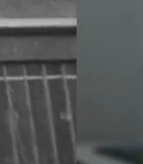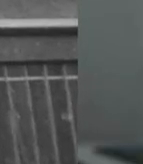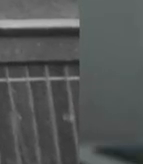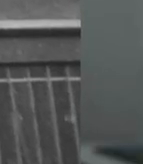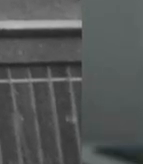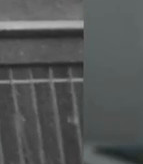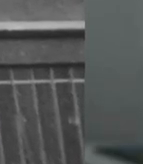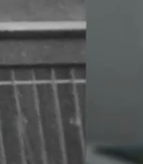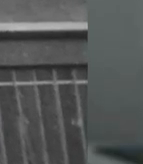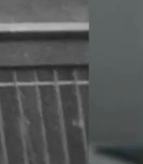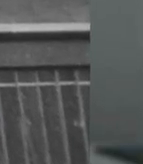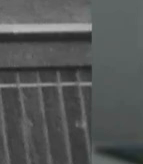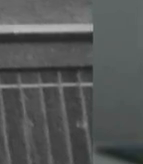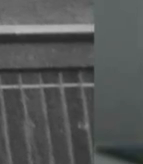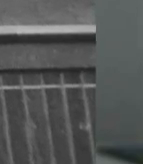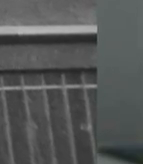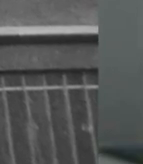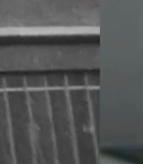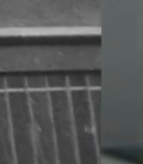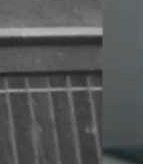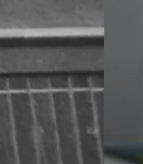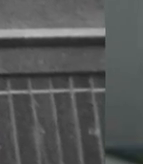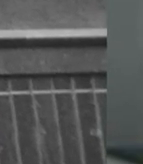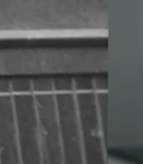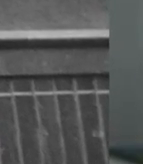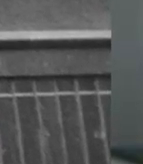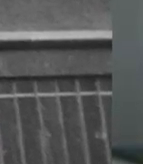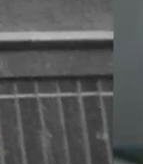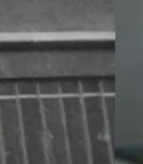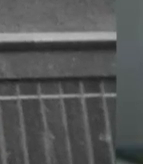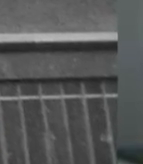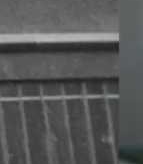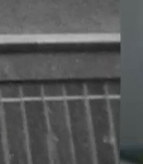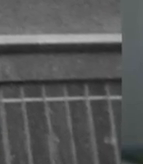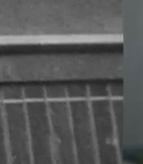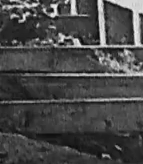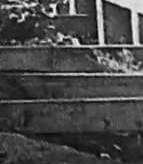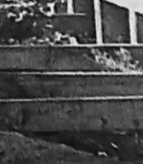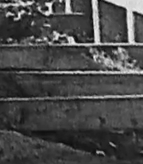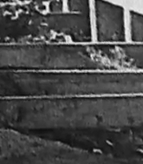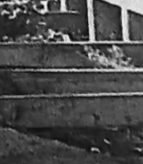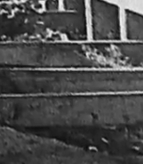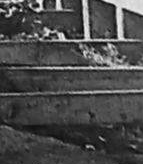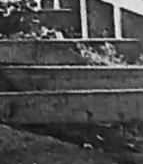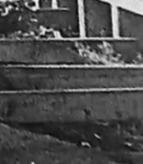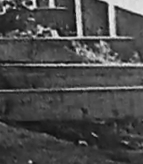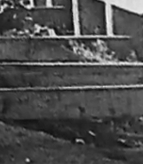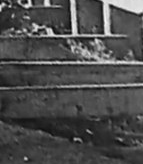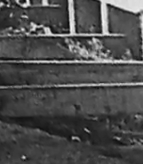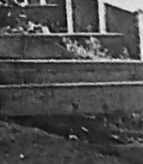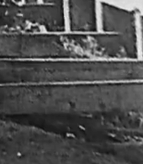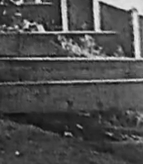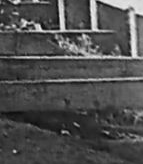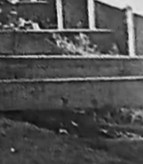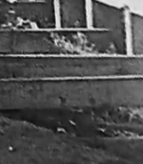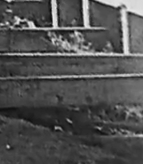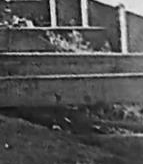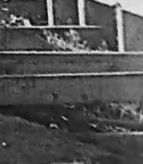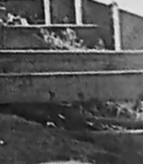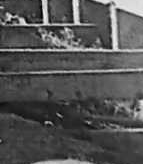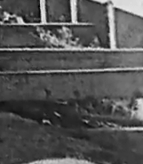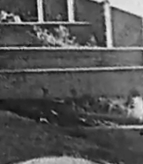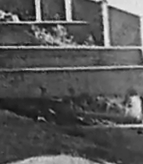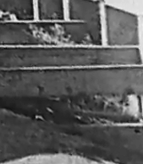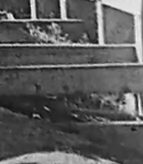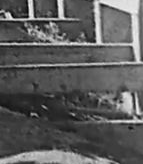capital estrangeiro se instalando no país e, por falta de critérios na concessão da construção